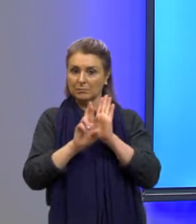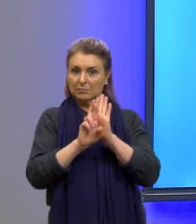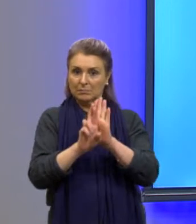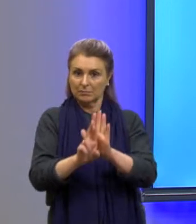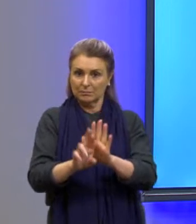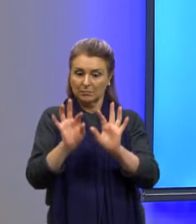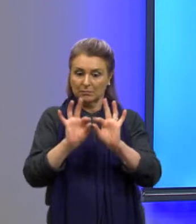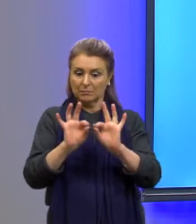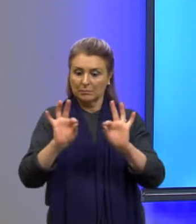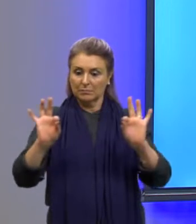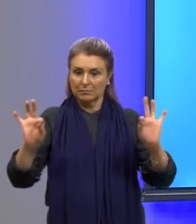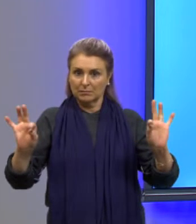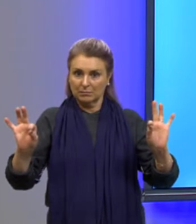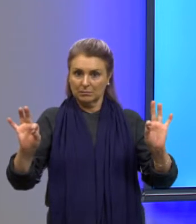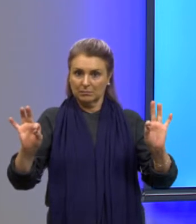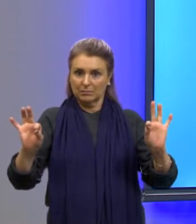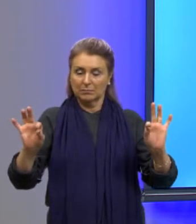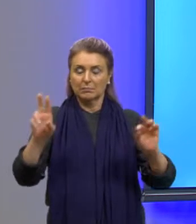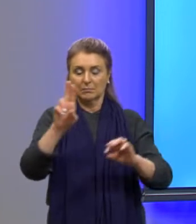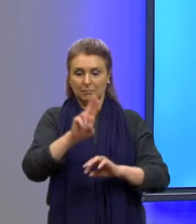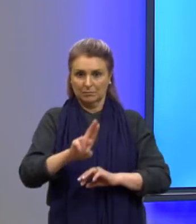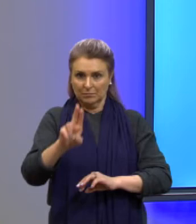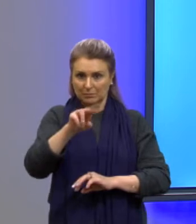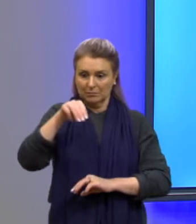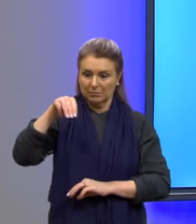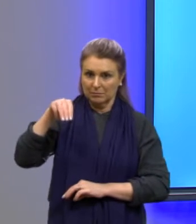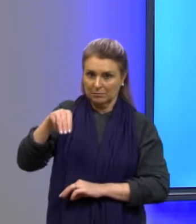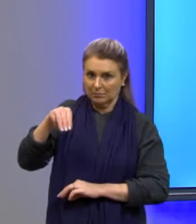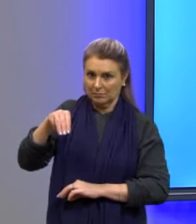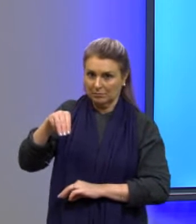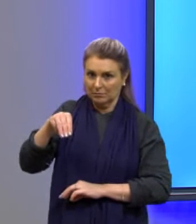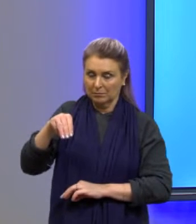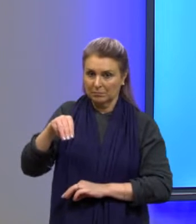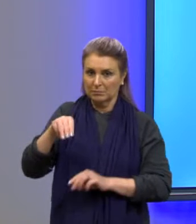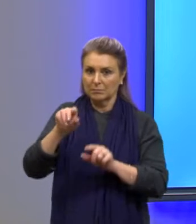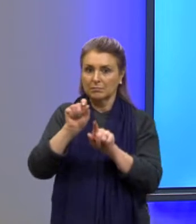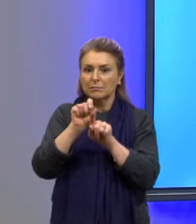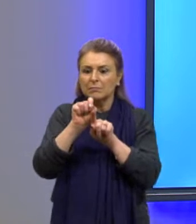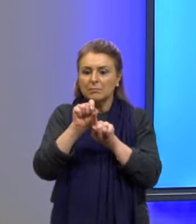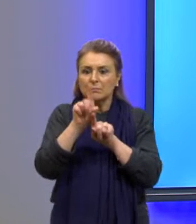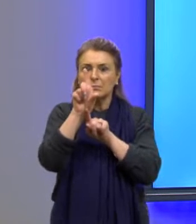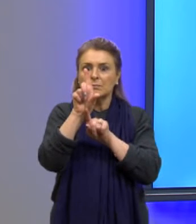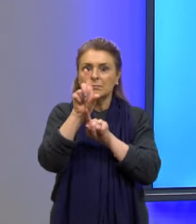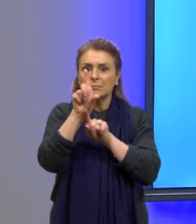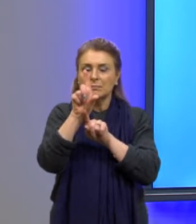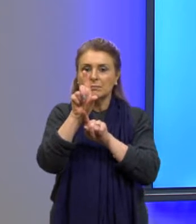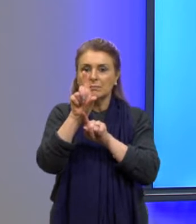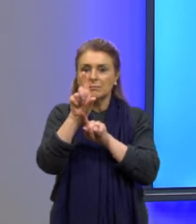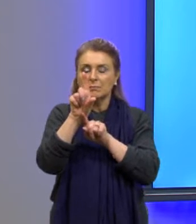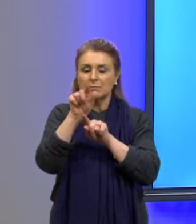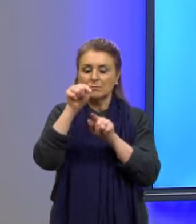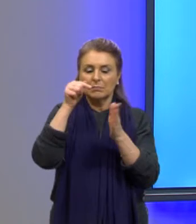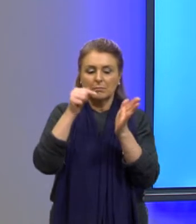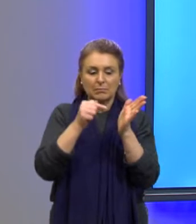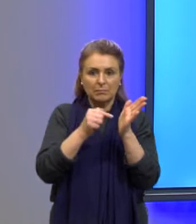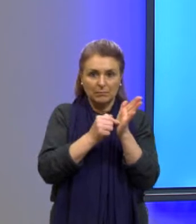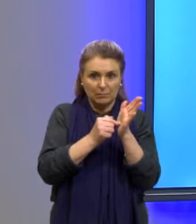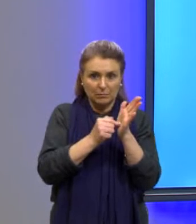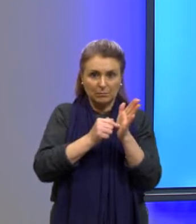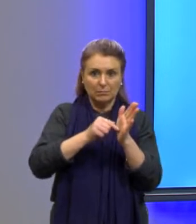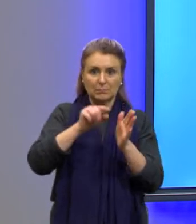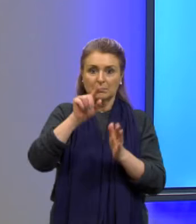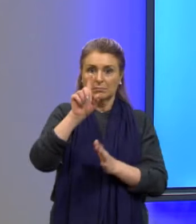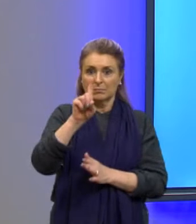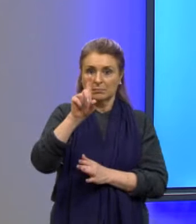distância. Ambas em metro. Considere que o canhão está no ponto 150 0, ou seja, 150